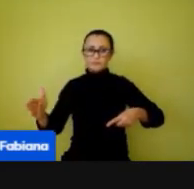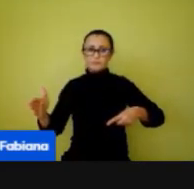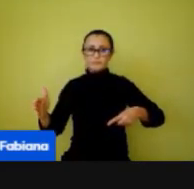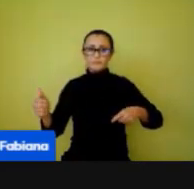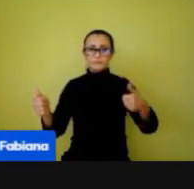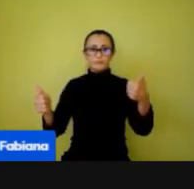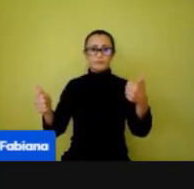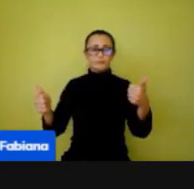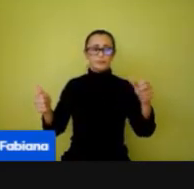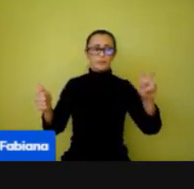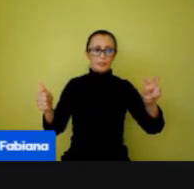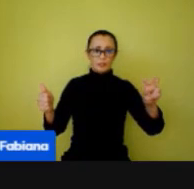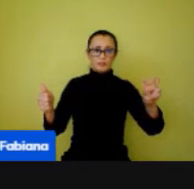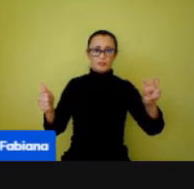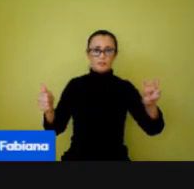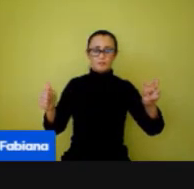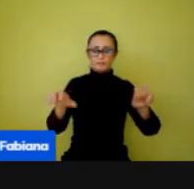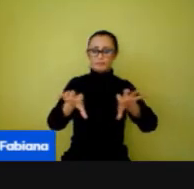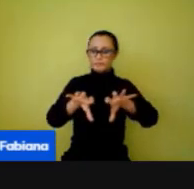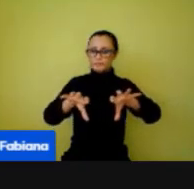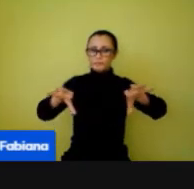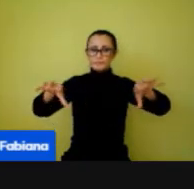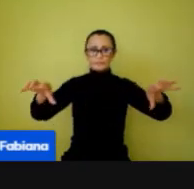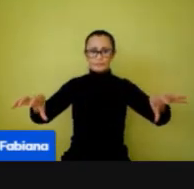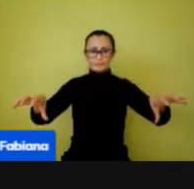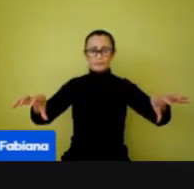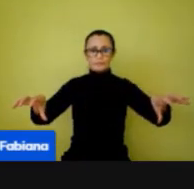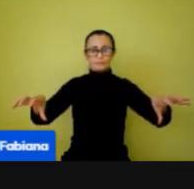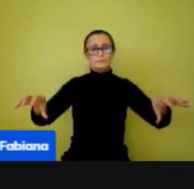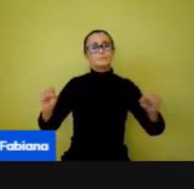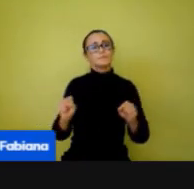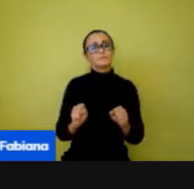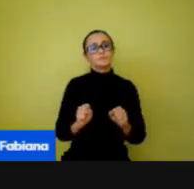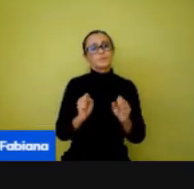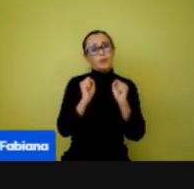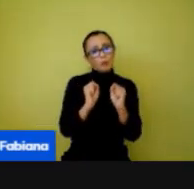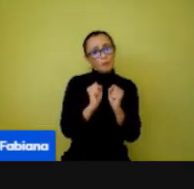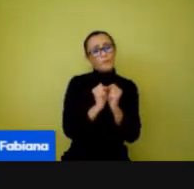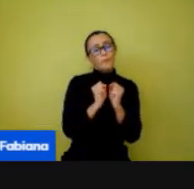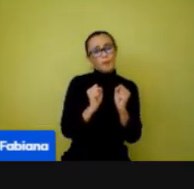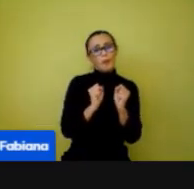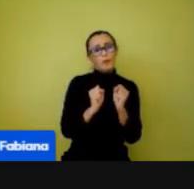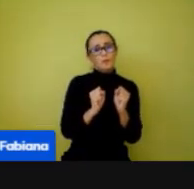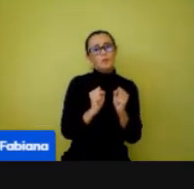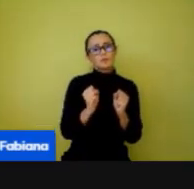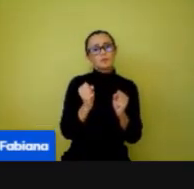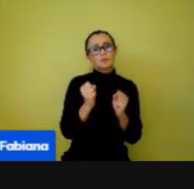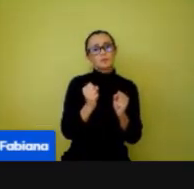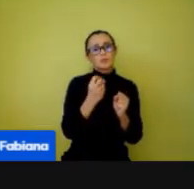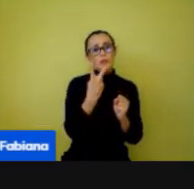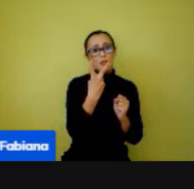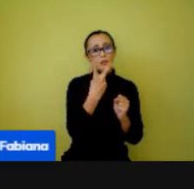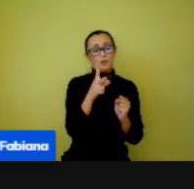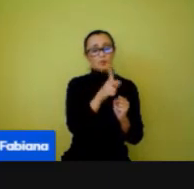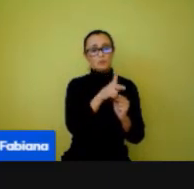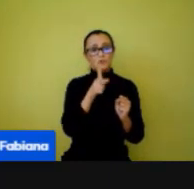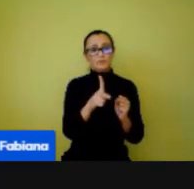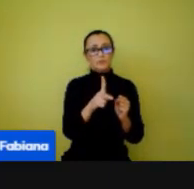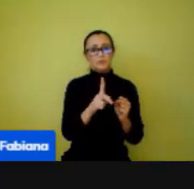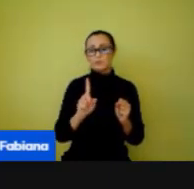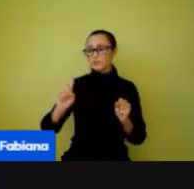na outra metade, mais 15 crianças. Então, eu posso ocupar essa quadra com dois professores. Eu tenho que só pensar